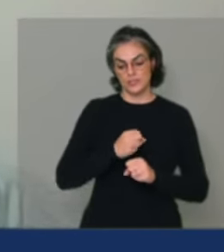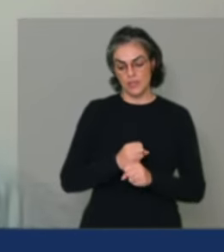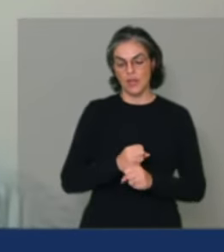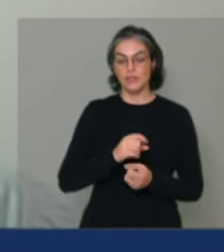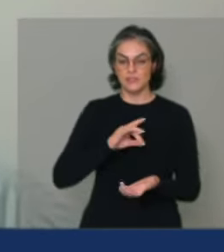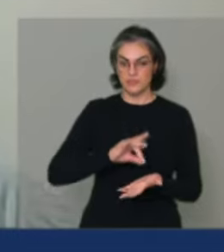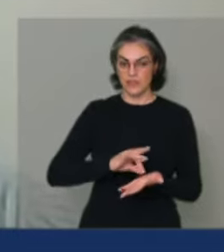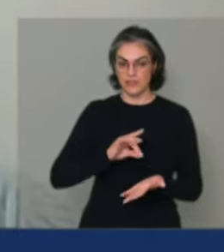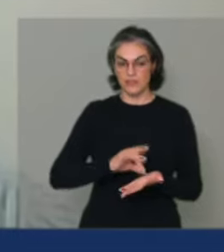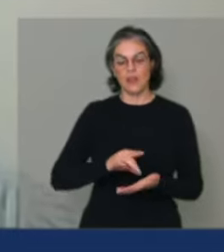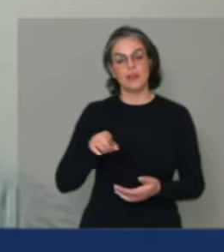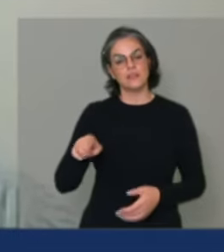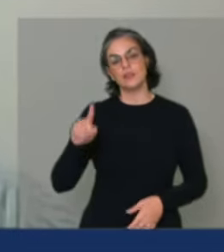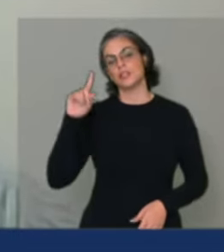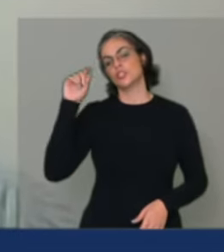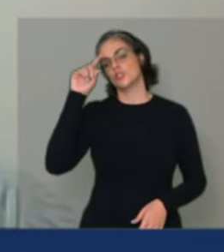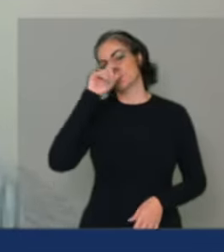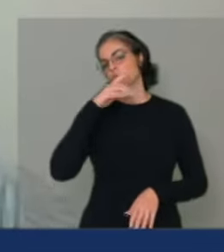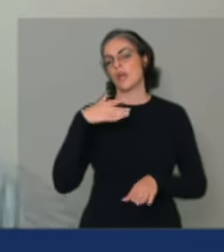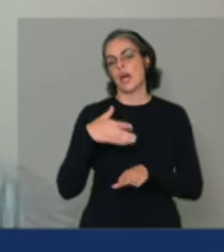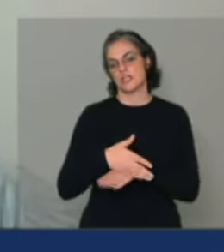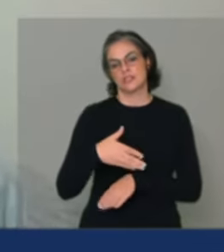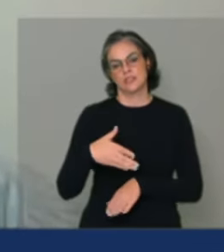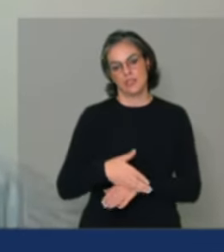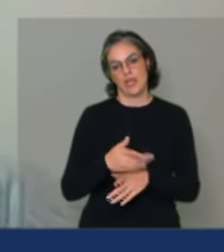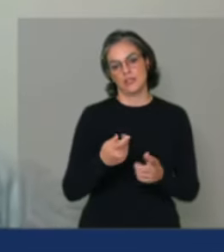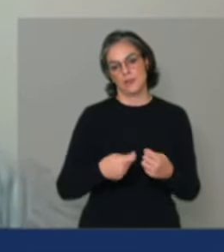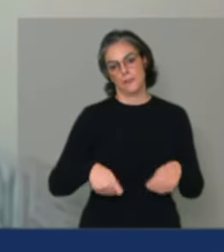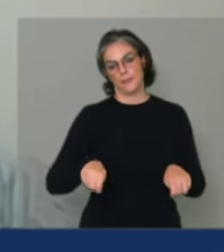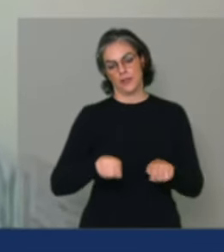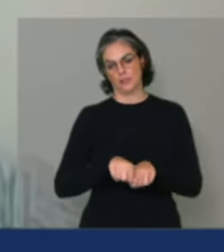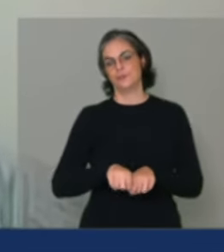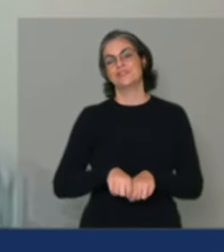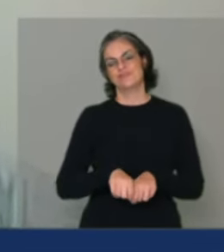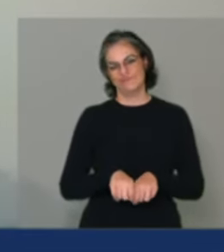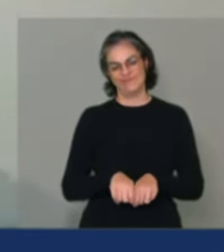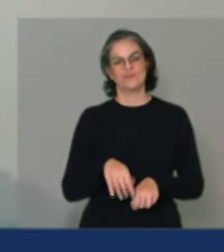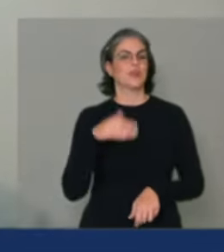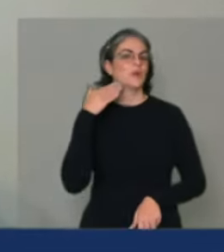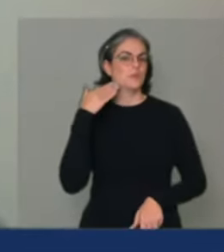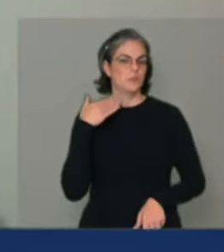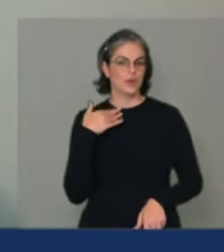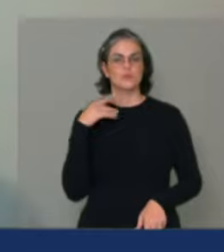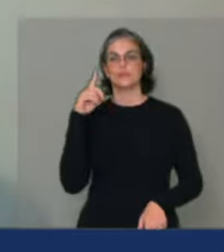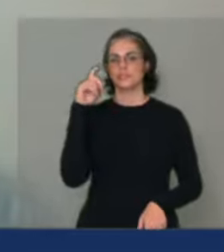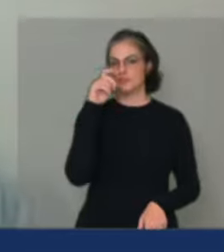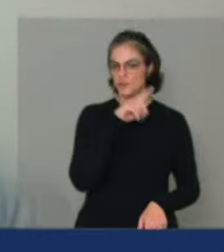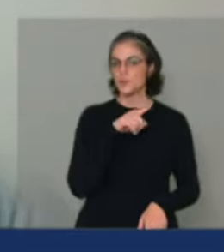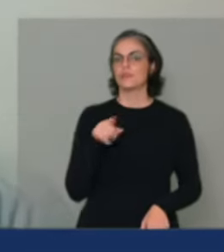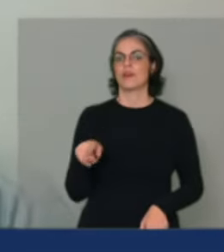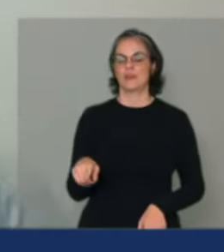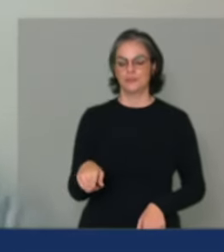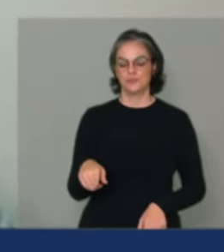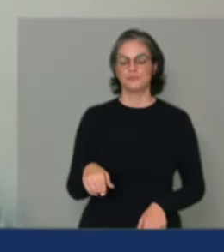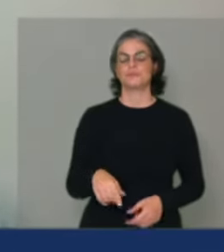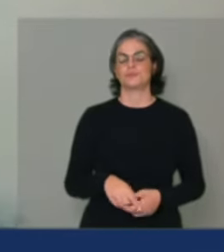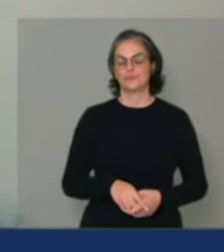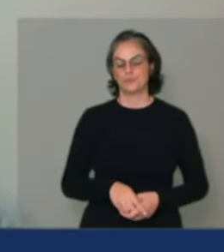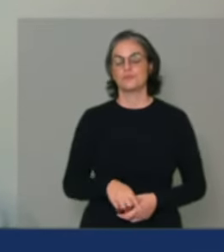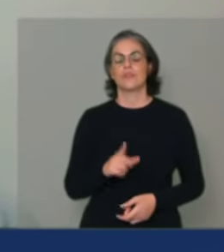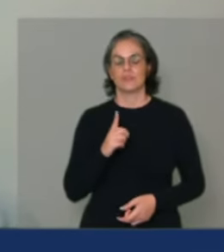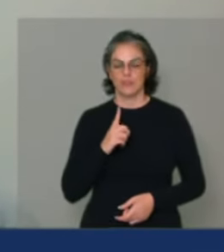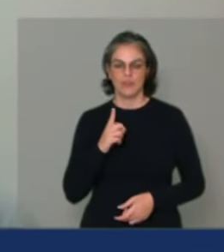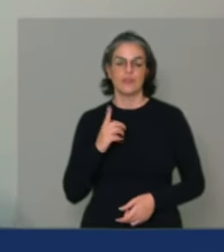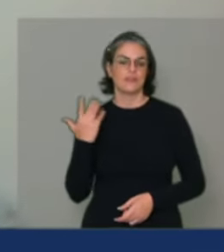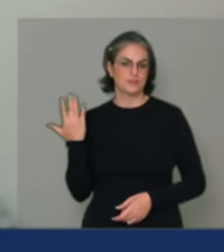muita dificuldade em acesso ao crédito, investimento junto aos agentes financeiros, trazendo o fato de